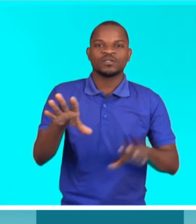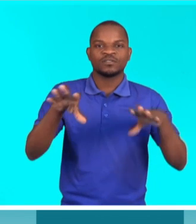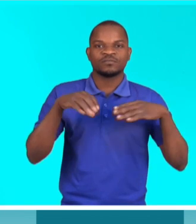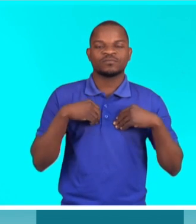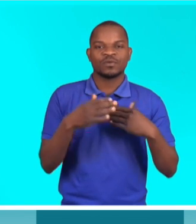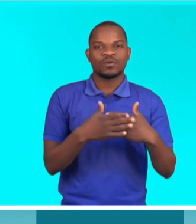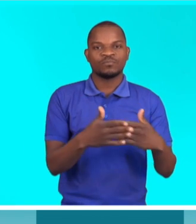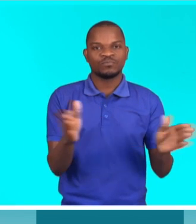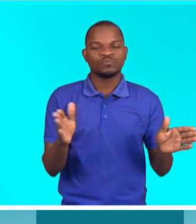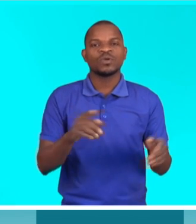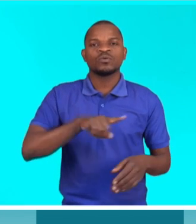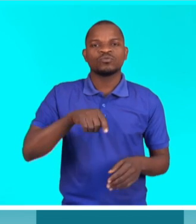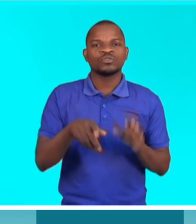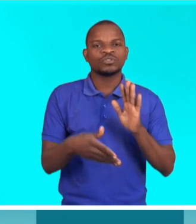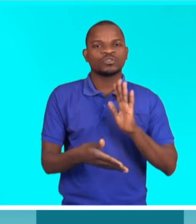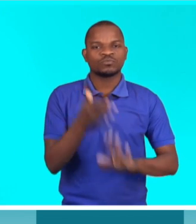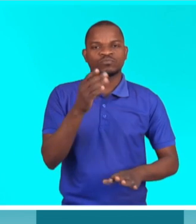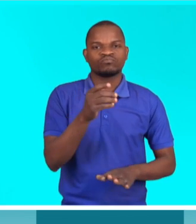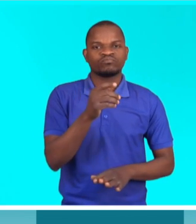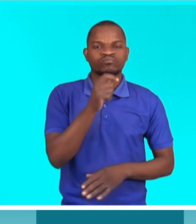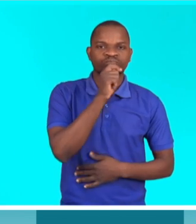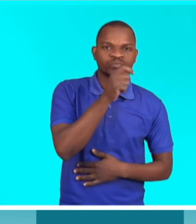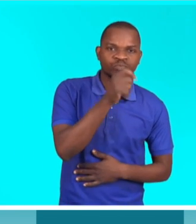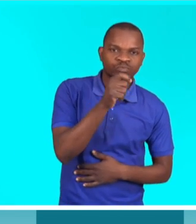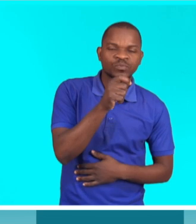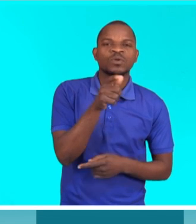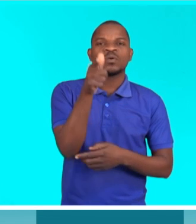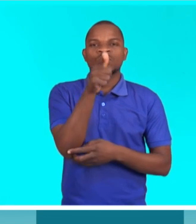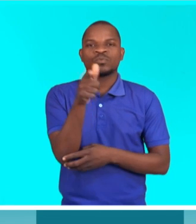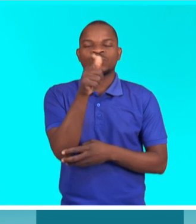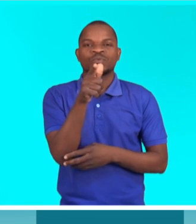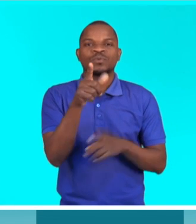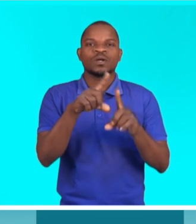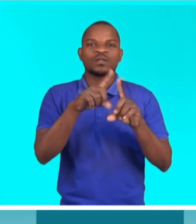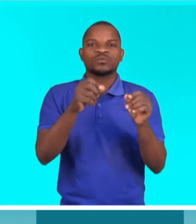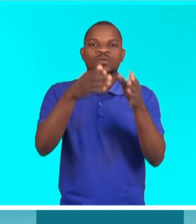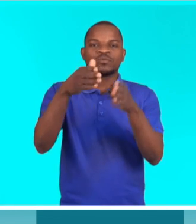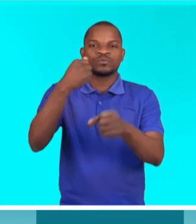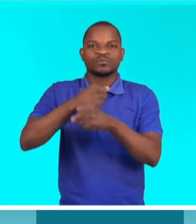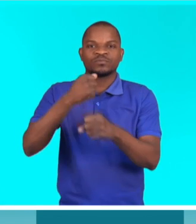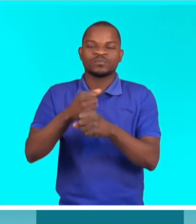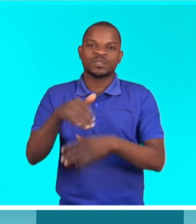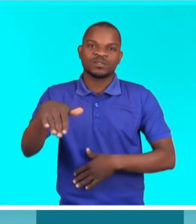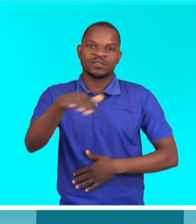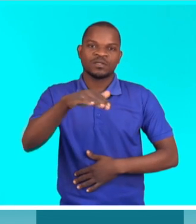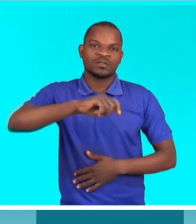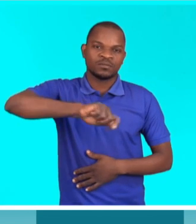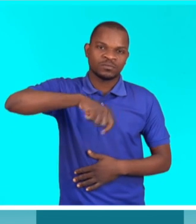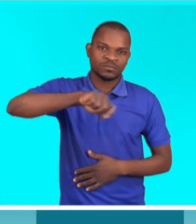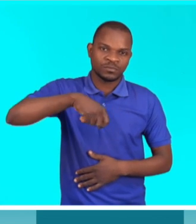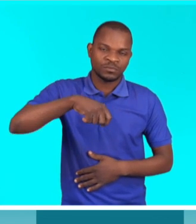fizemos, cobrimos aliás a formação aqui dos funcionários que trabalham diretamente com a cozinha, também